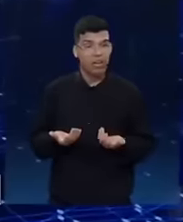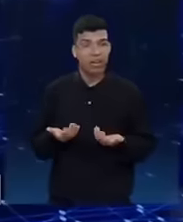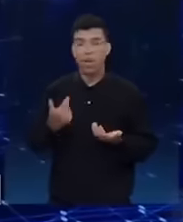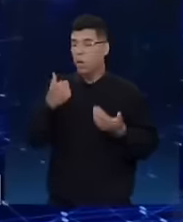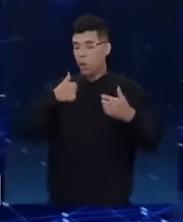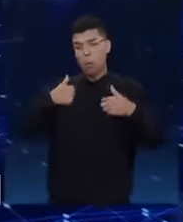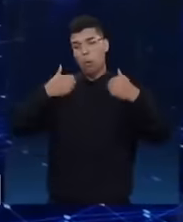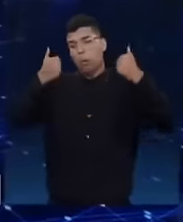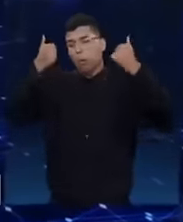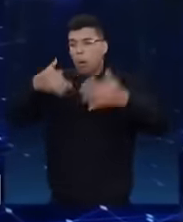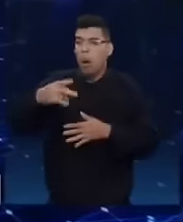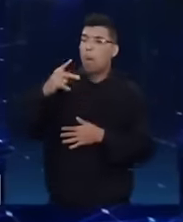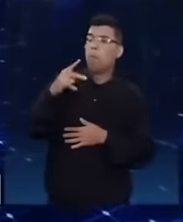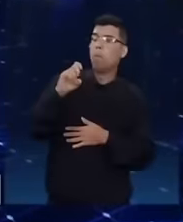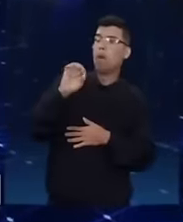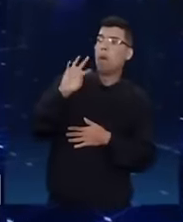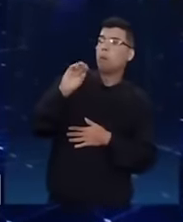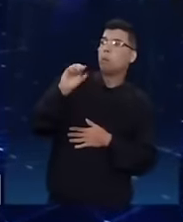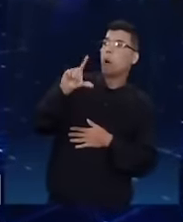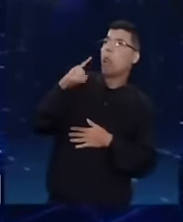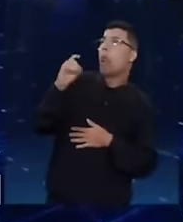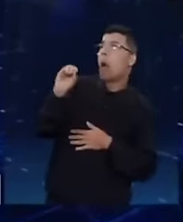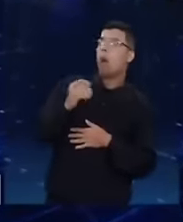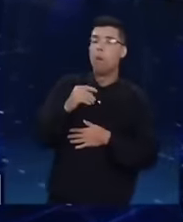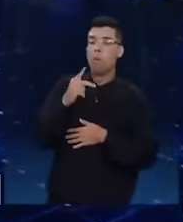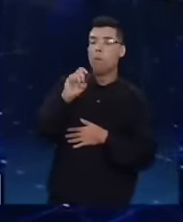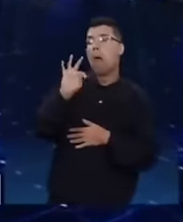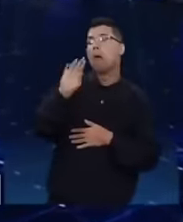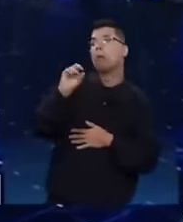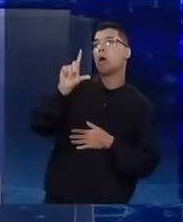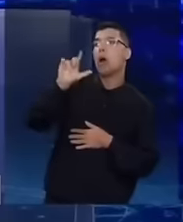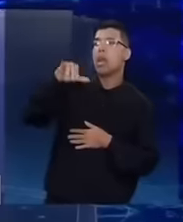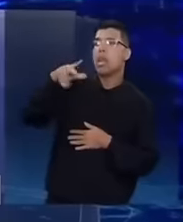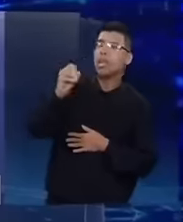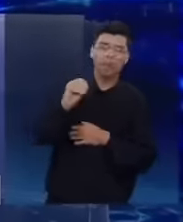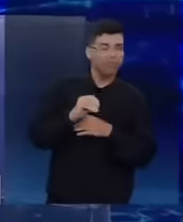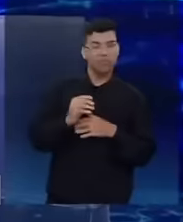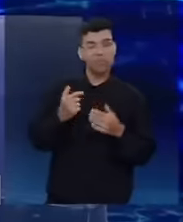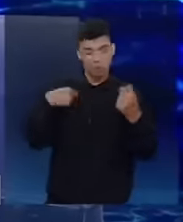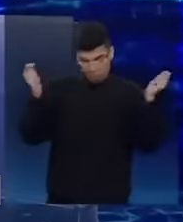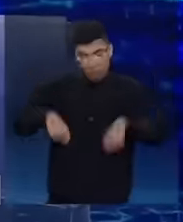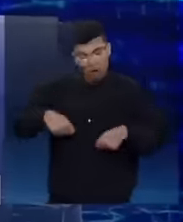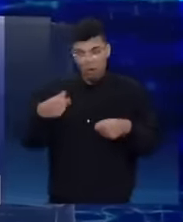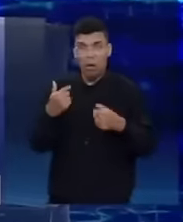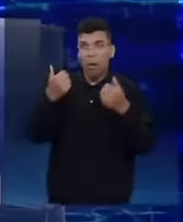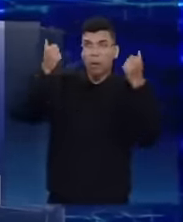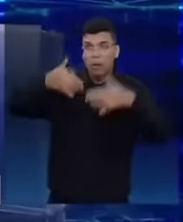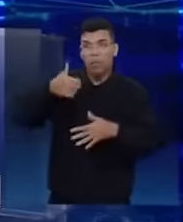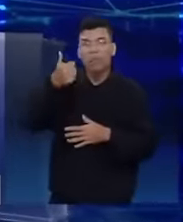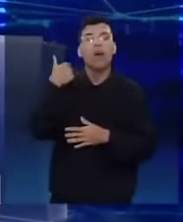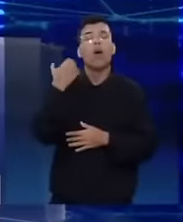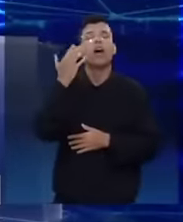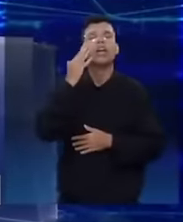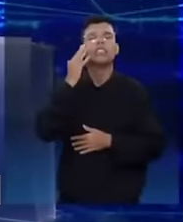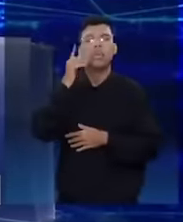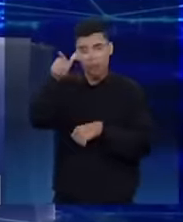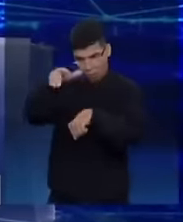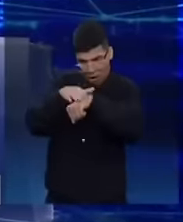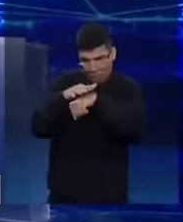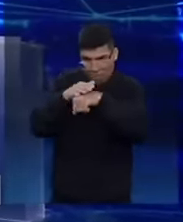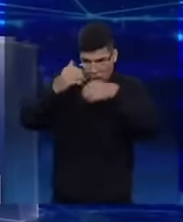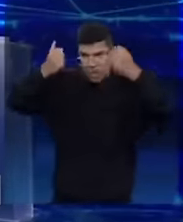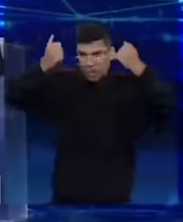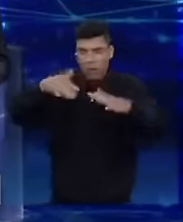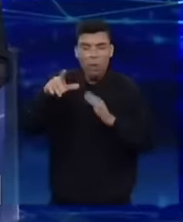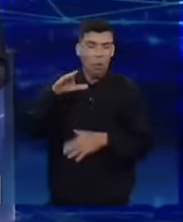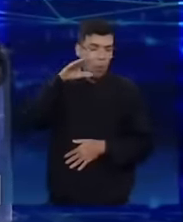petrolinho. Eu quero, eu vou você explicar, é a forma sigilosa que você colocou tantas coisas na